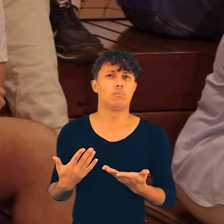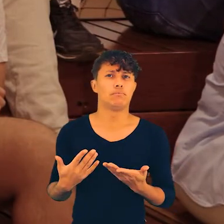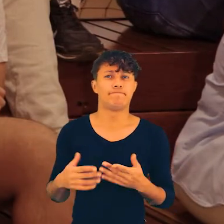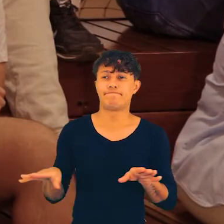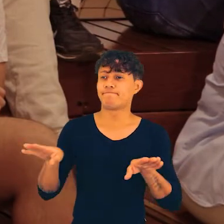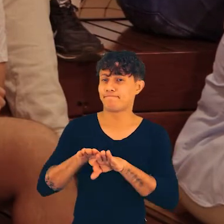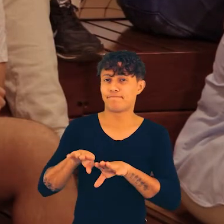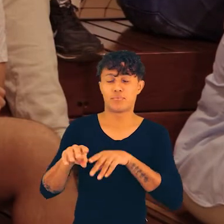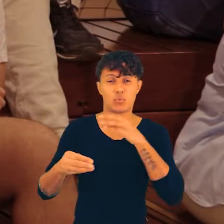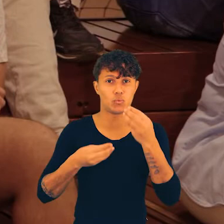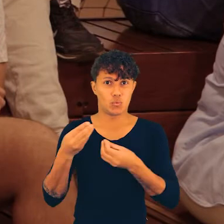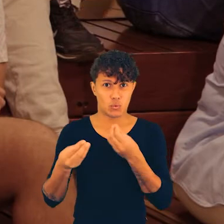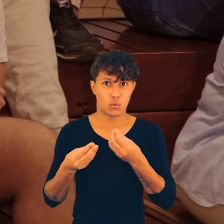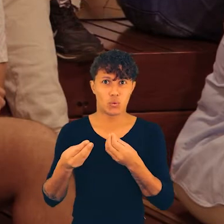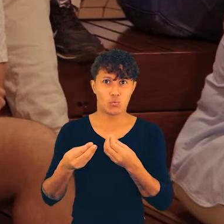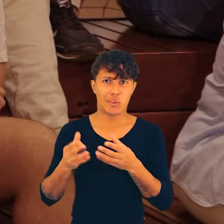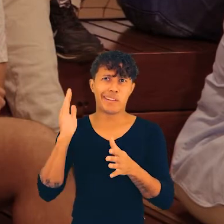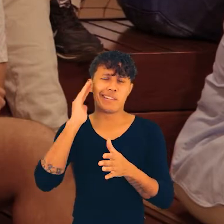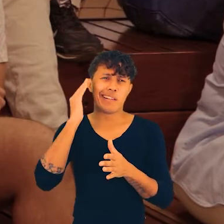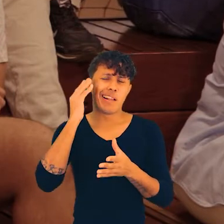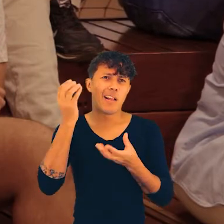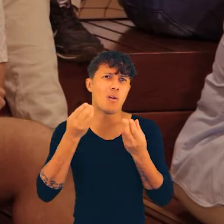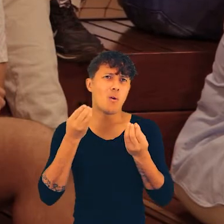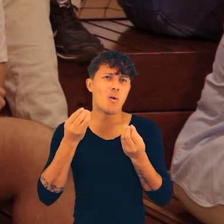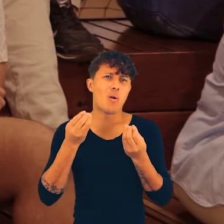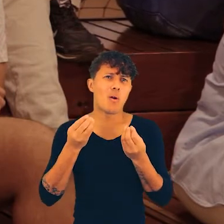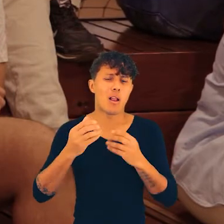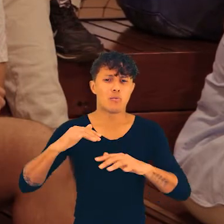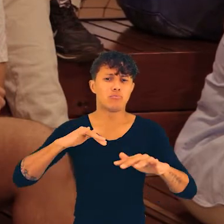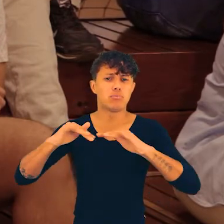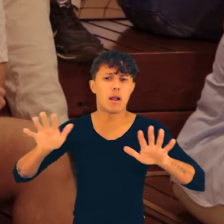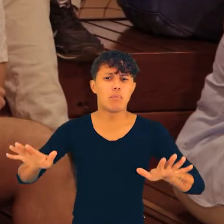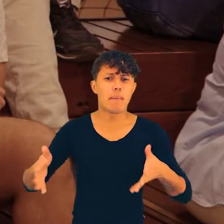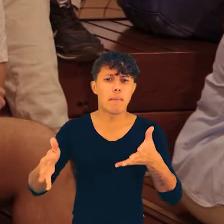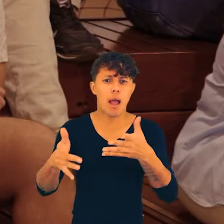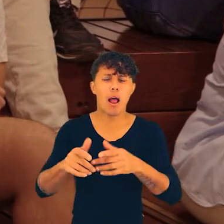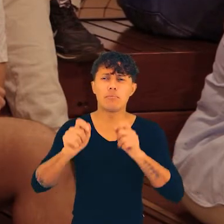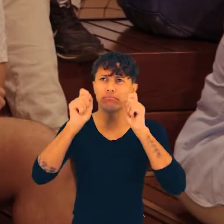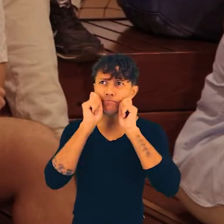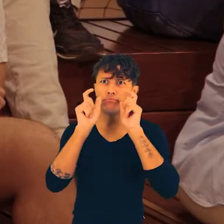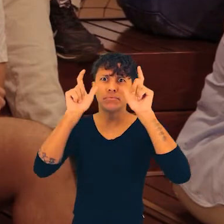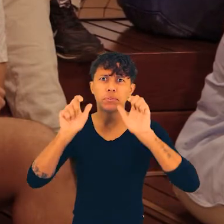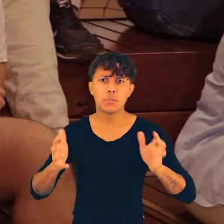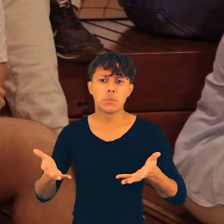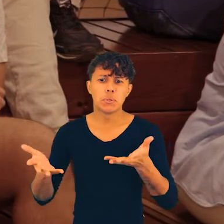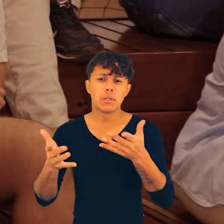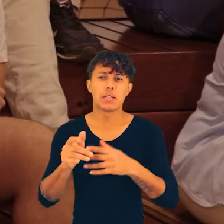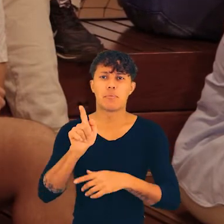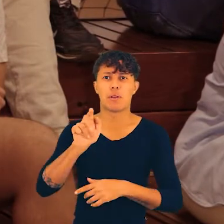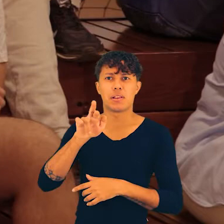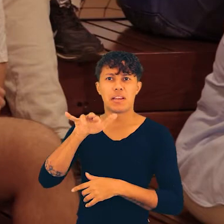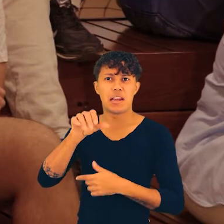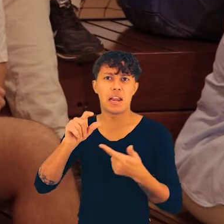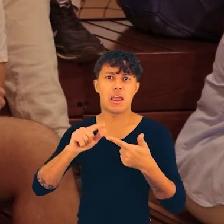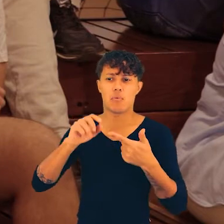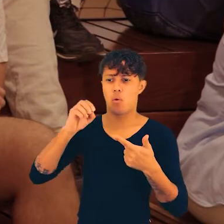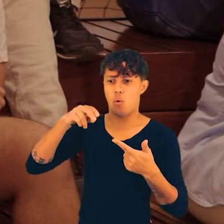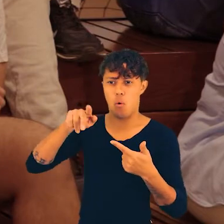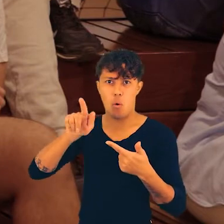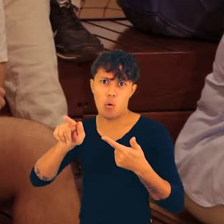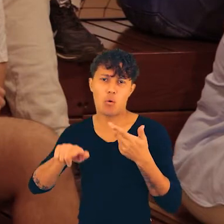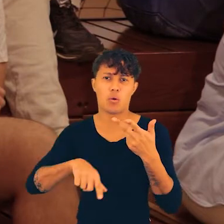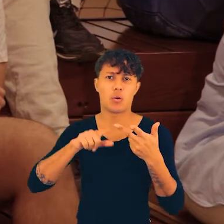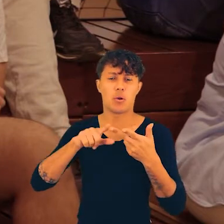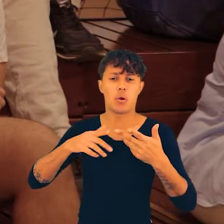é histórico, e mais ainda, depois de compreender isso, como que essas pessoas se movimentam, como fazer com que elas se movimentem, se